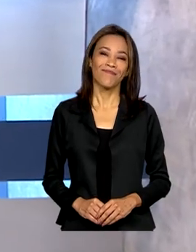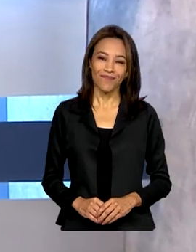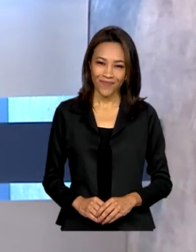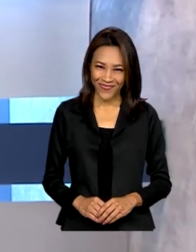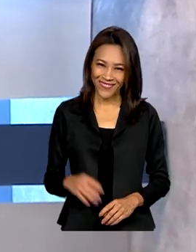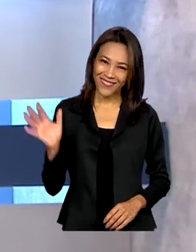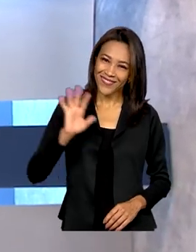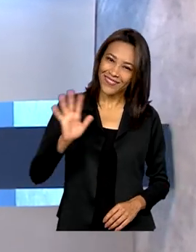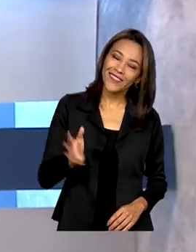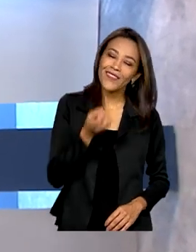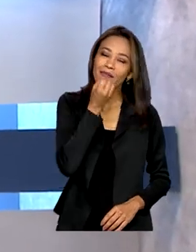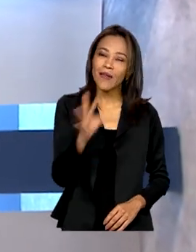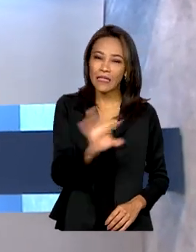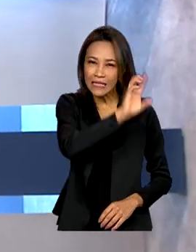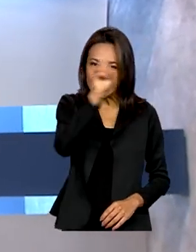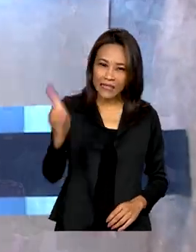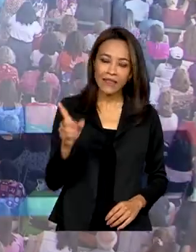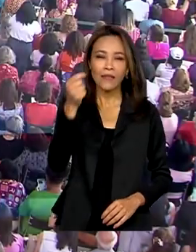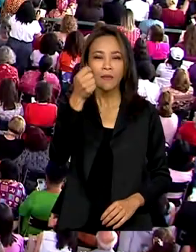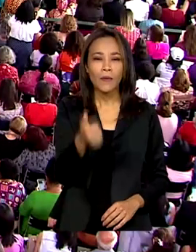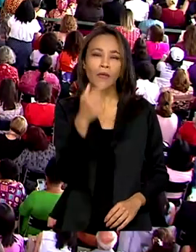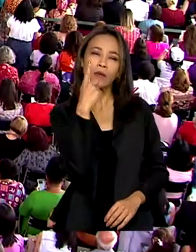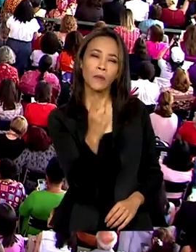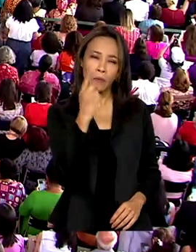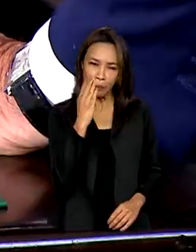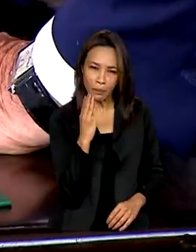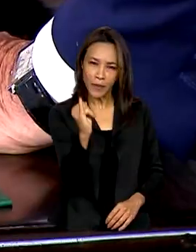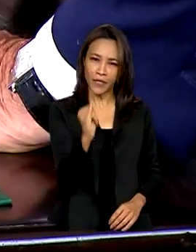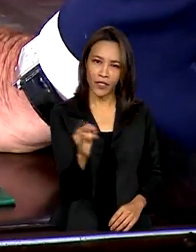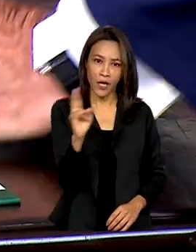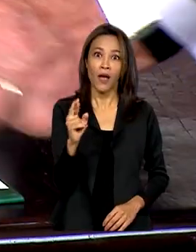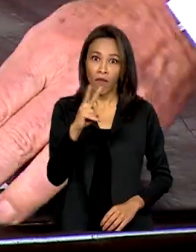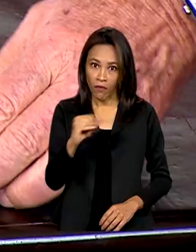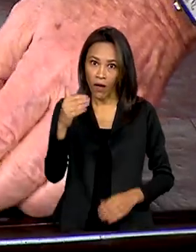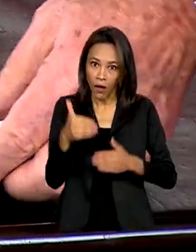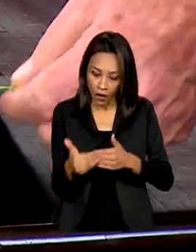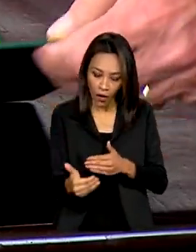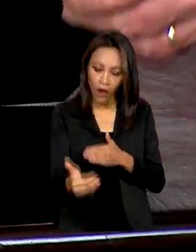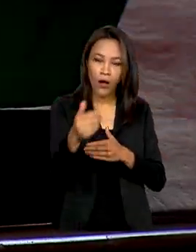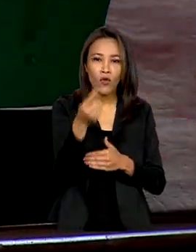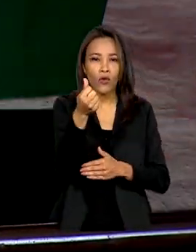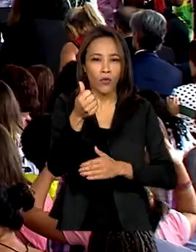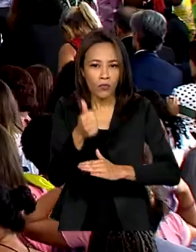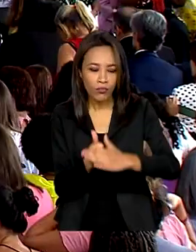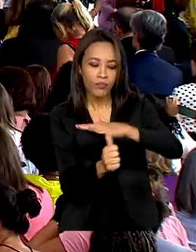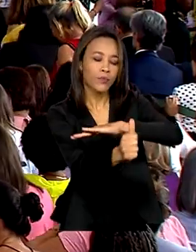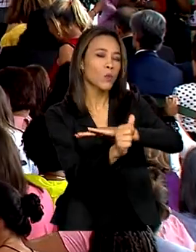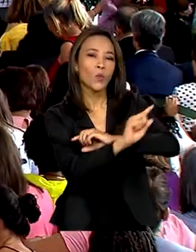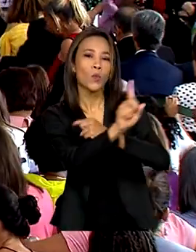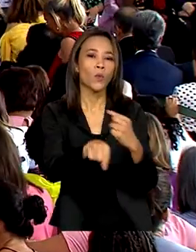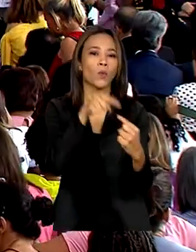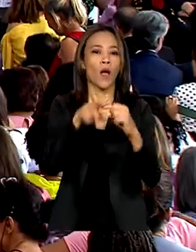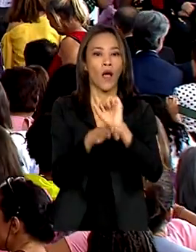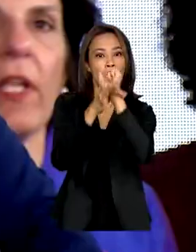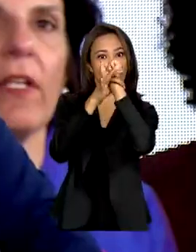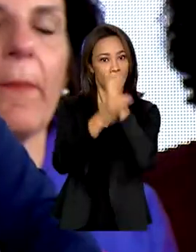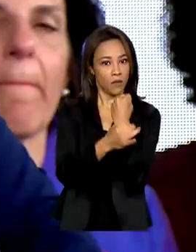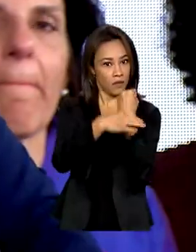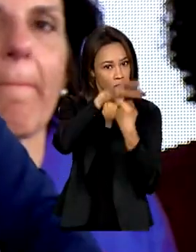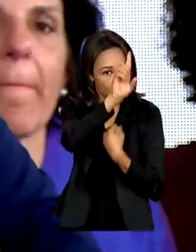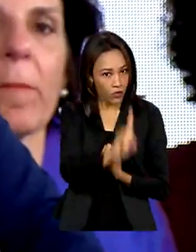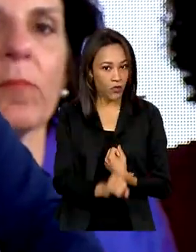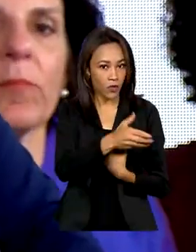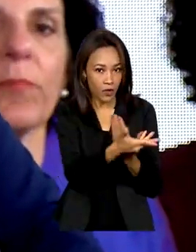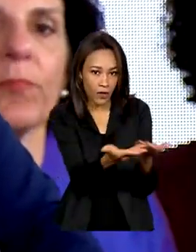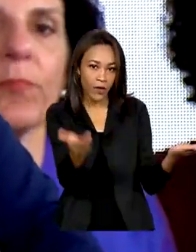Olá, bom dia! Quase um bilhão de reais vão ser investidos para garantir os direitos das mulheres. São